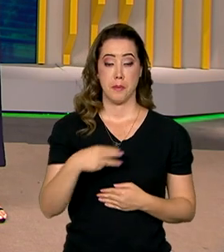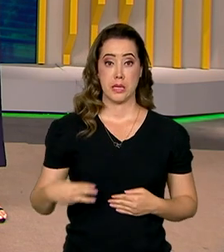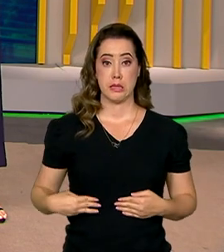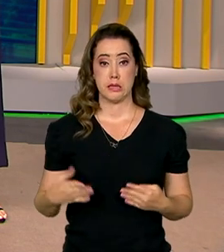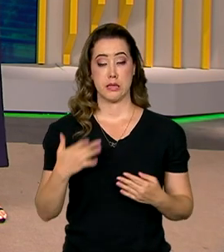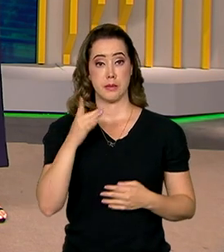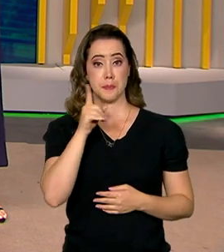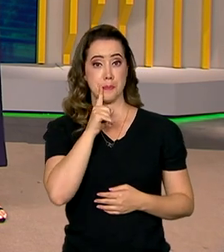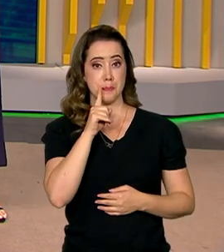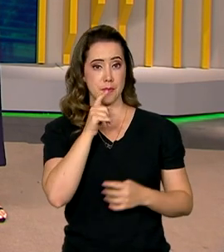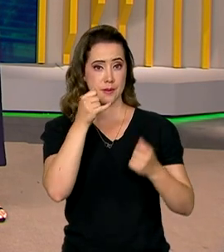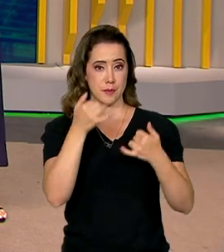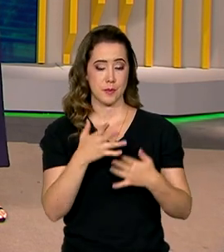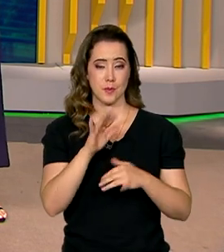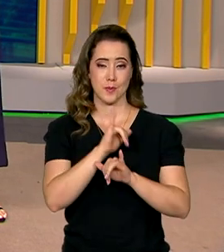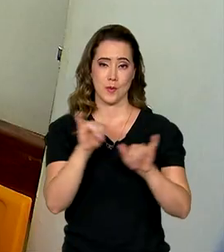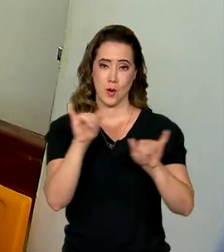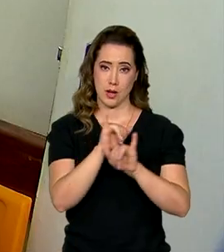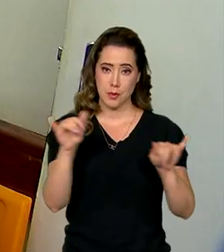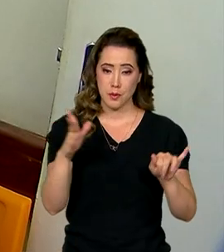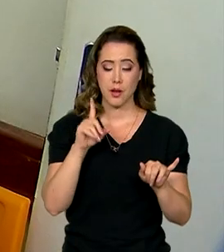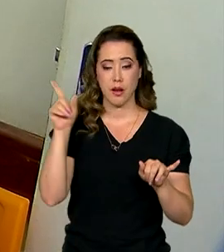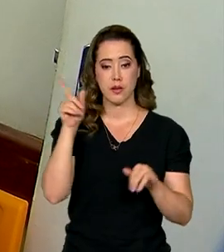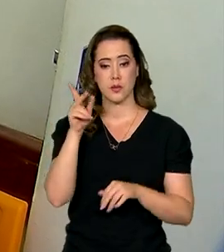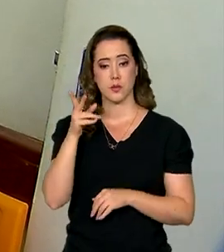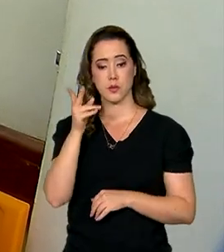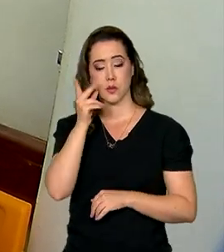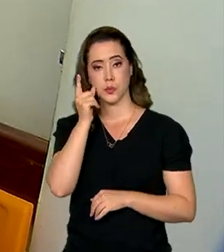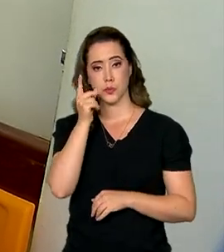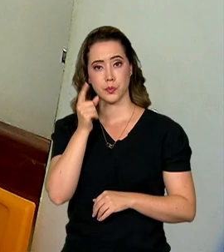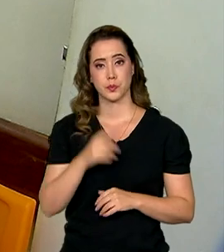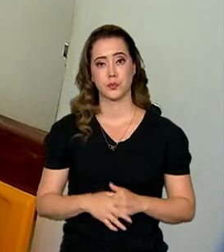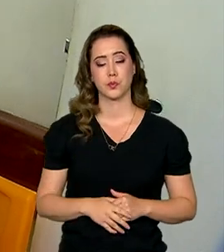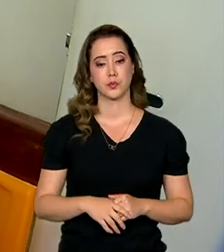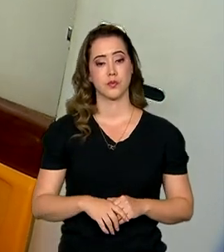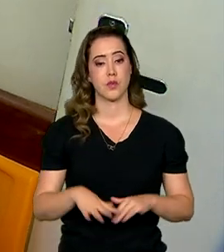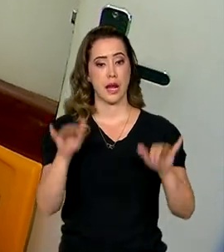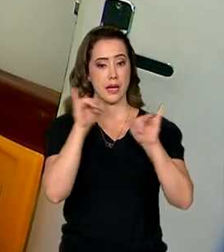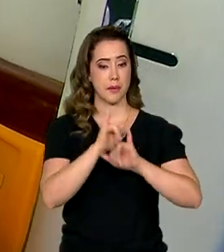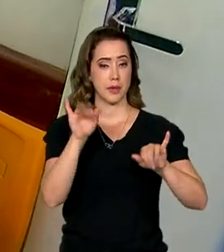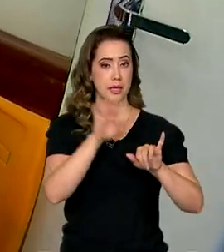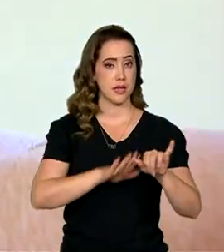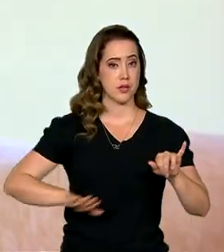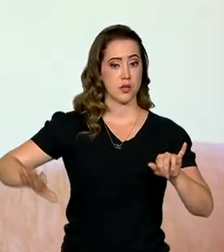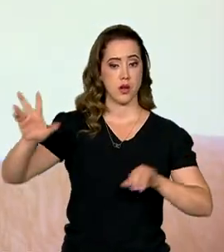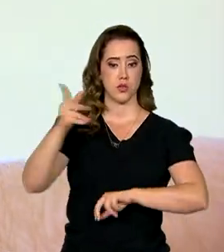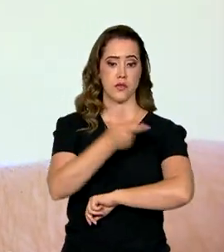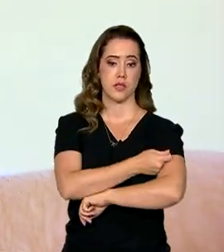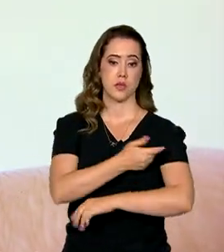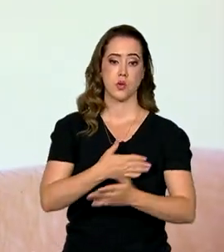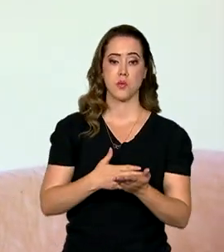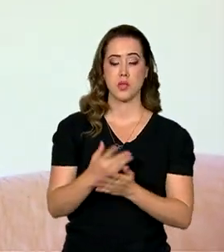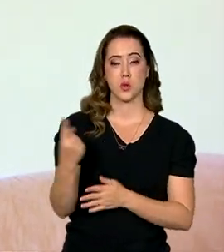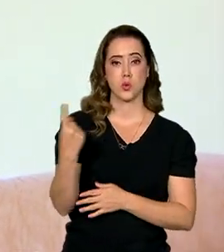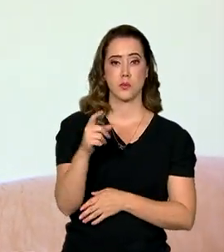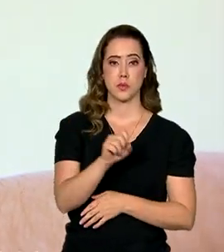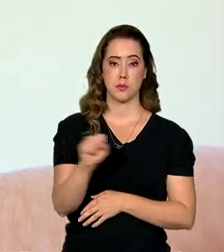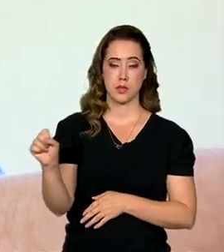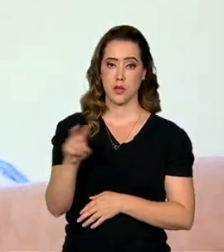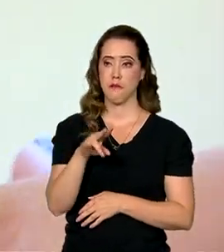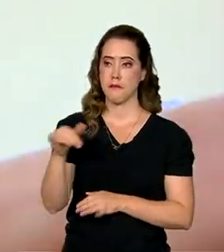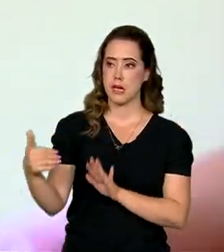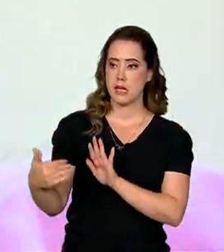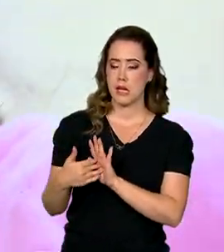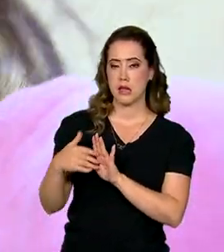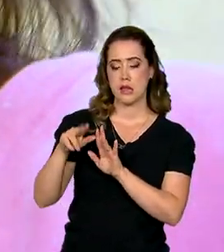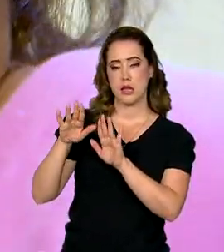Trindade, lançou a campanha no Ceará. A campanha nacional de multivacinação começou no primeiro semestre e vai